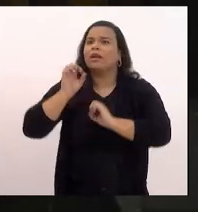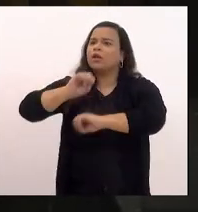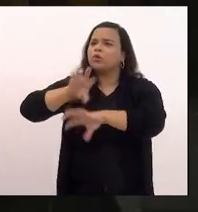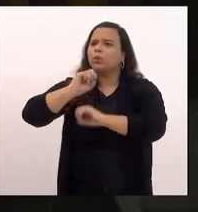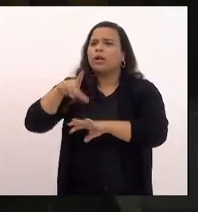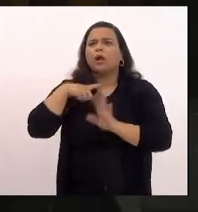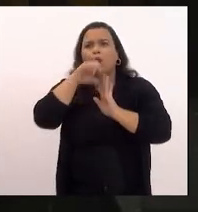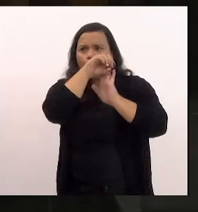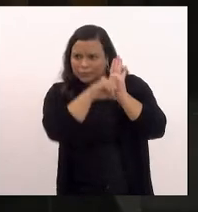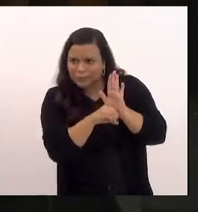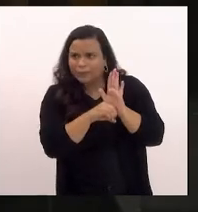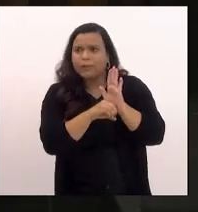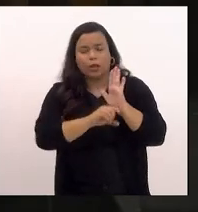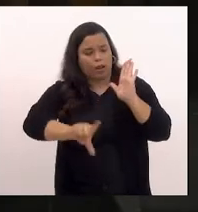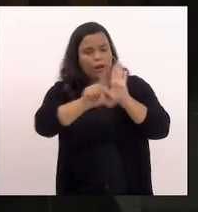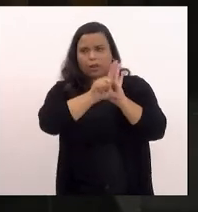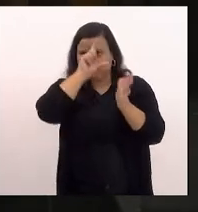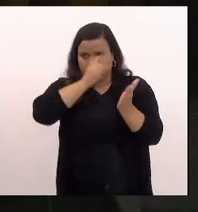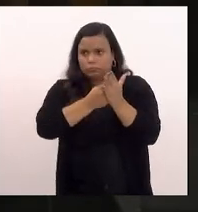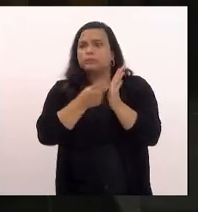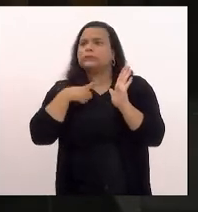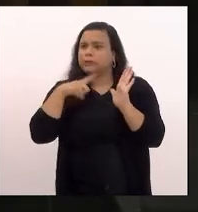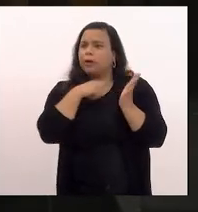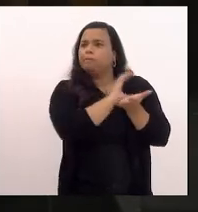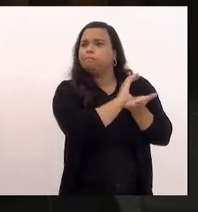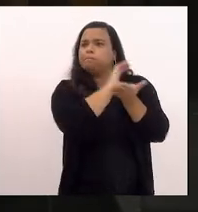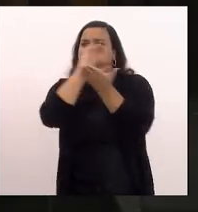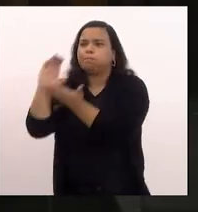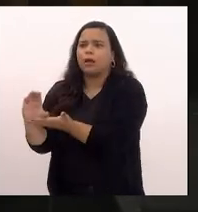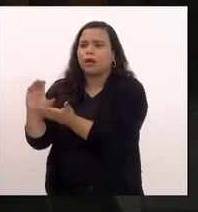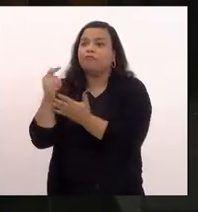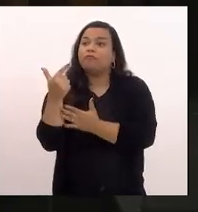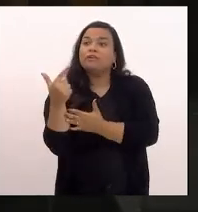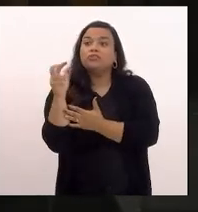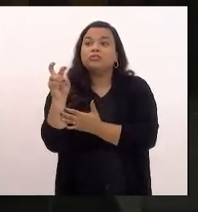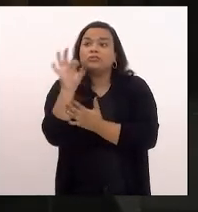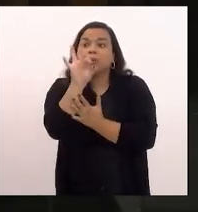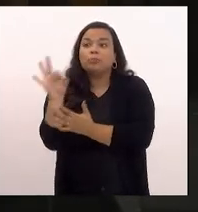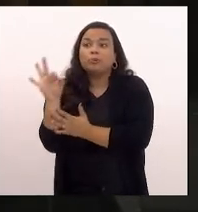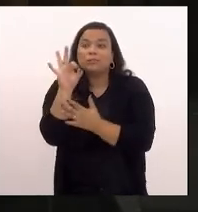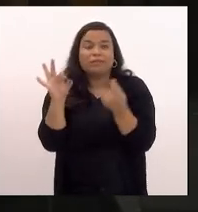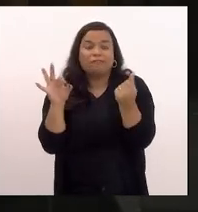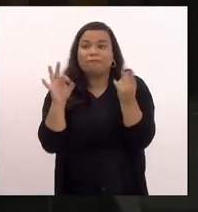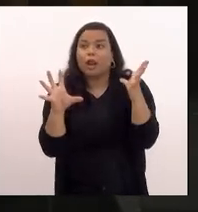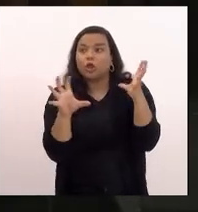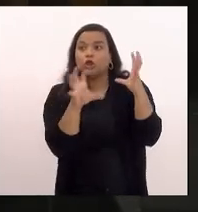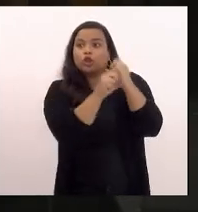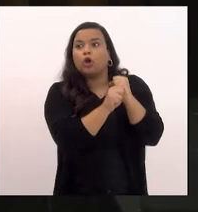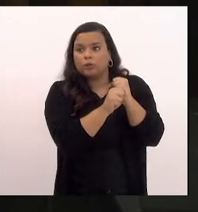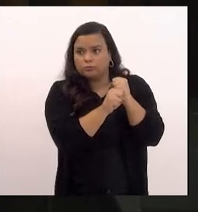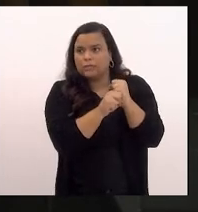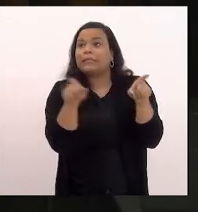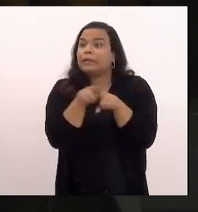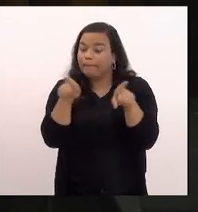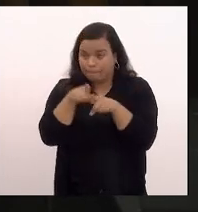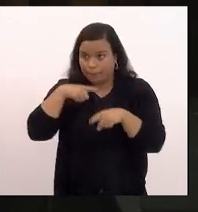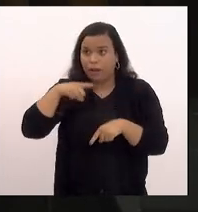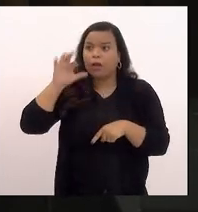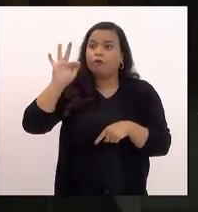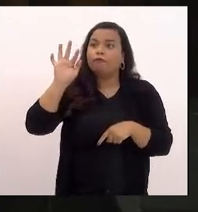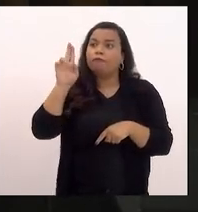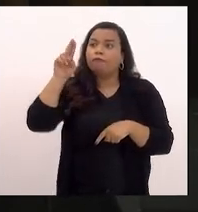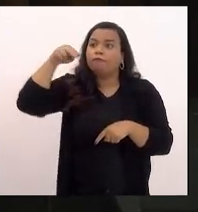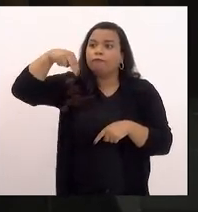um orçamento definido por lei 25% do que o estado arrecada além disso tem o Fundeb voltado